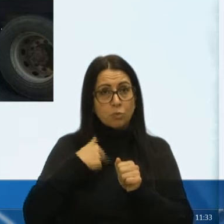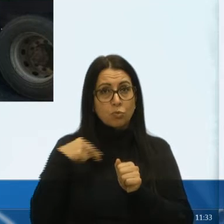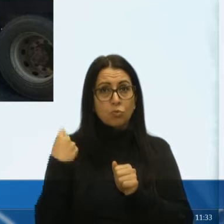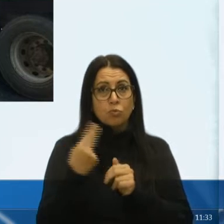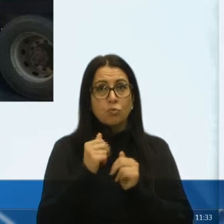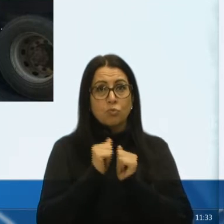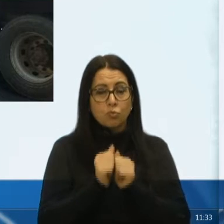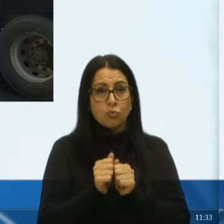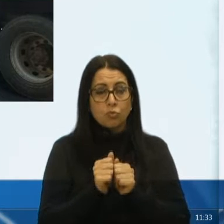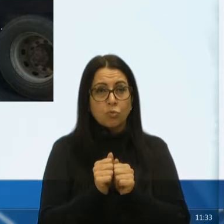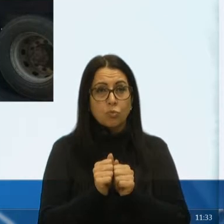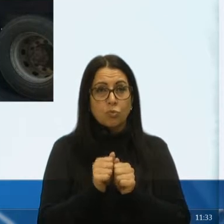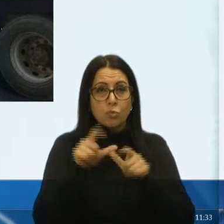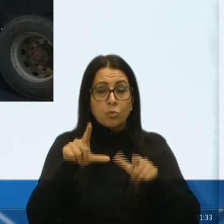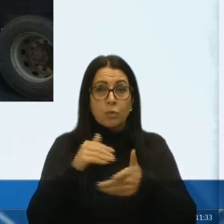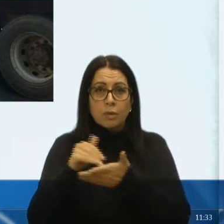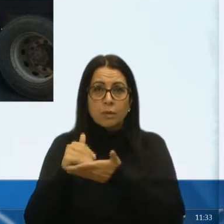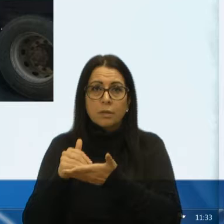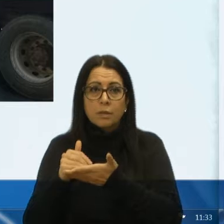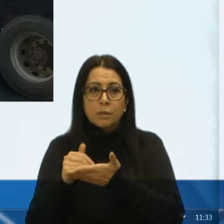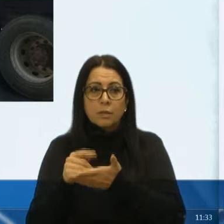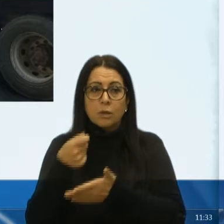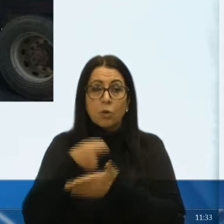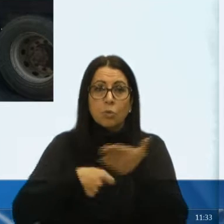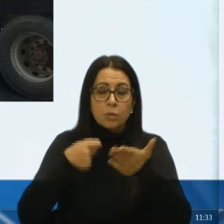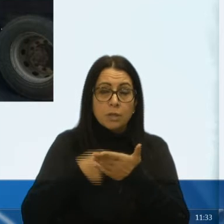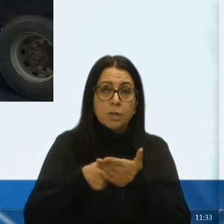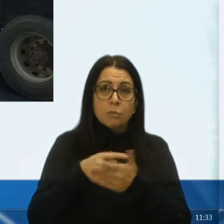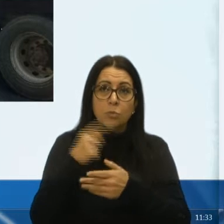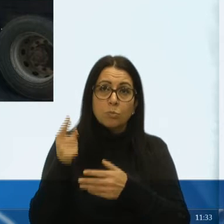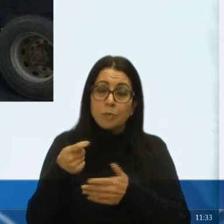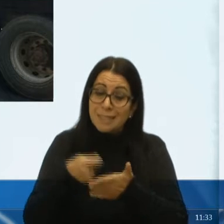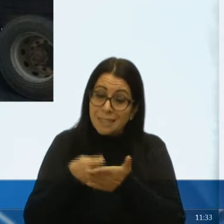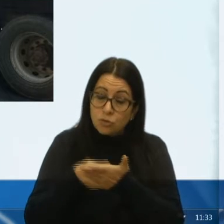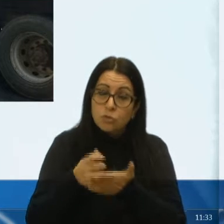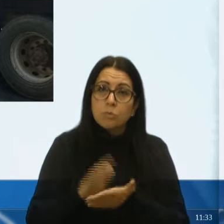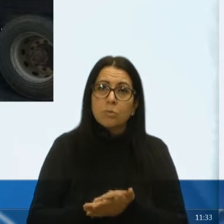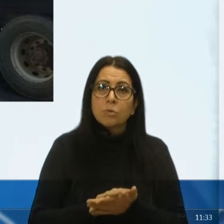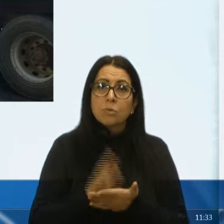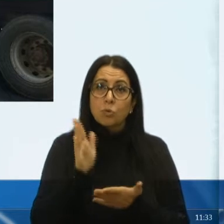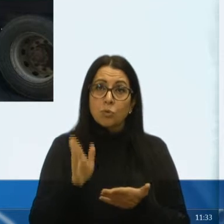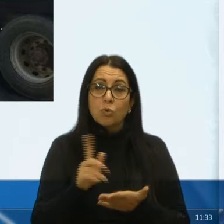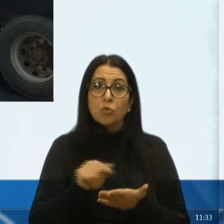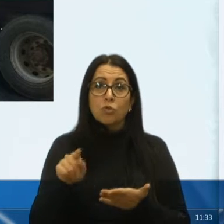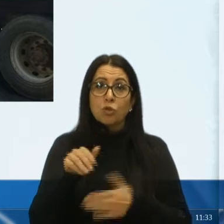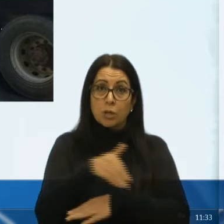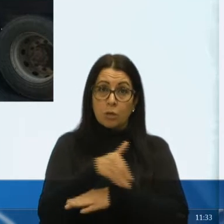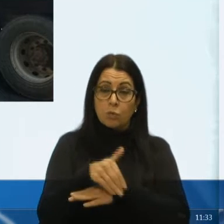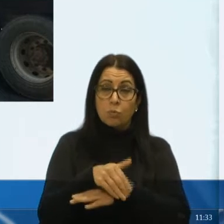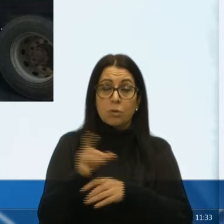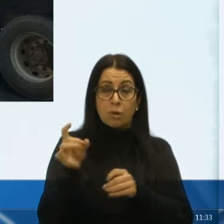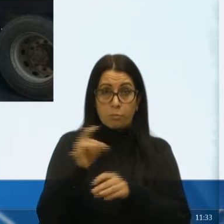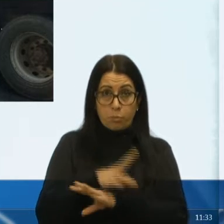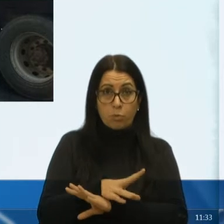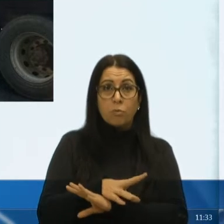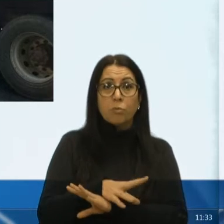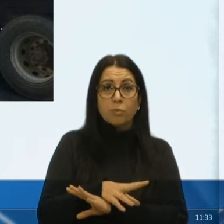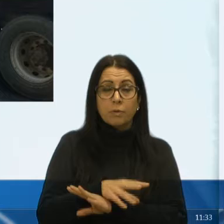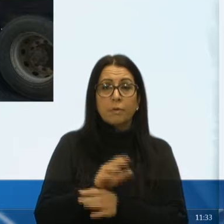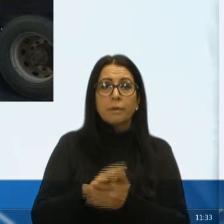o nosso gabinete. lutamos, corremos, insistimos, e hoje a rua está lá pronta.